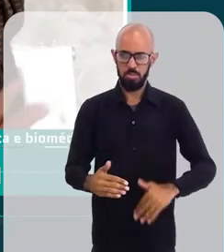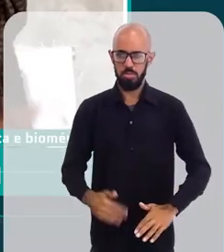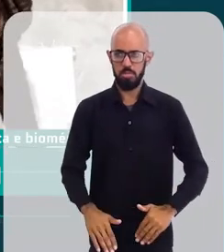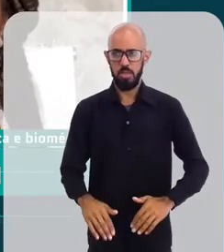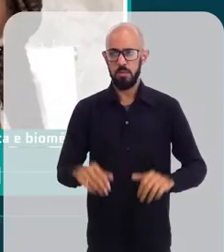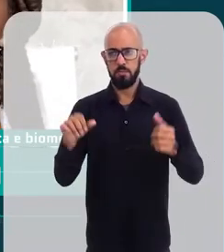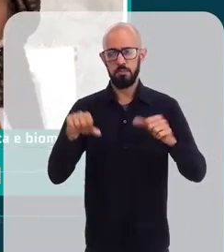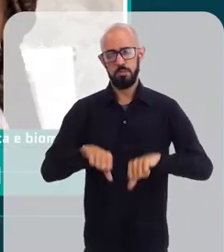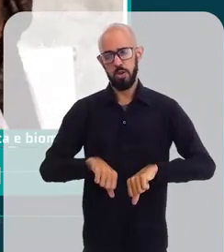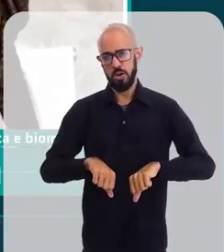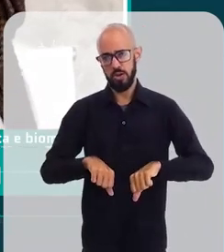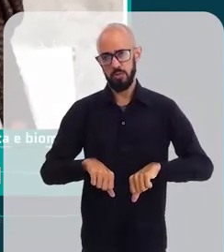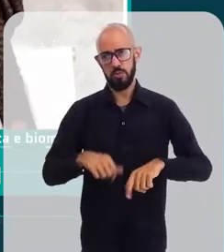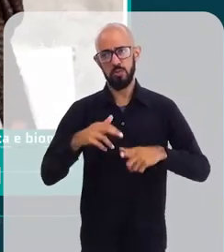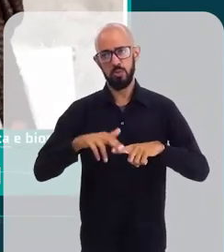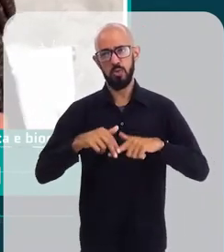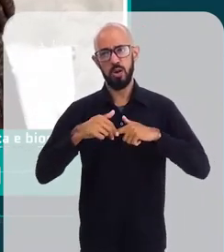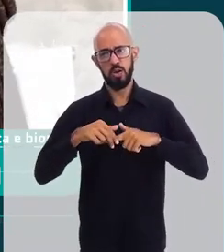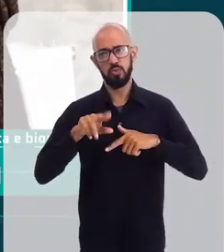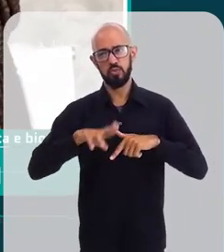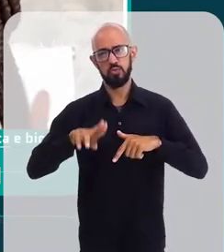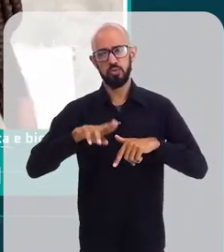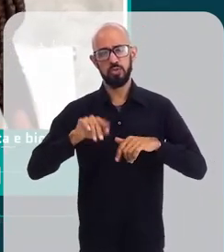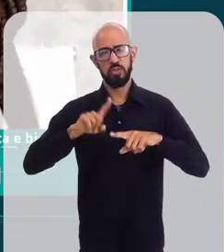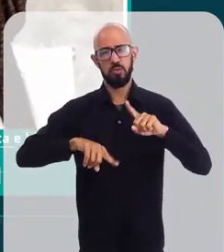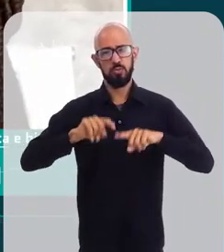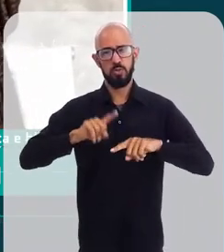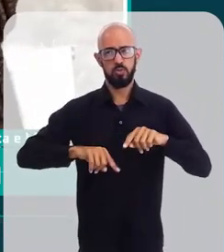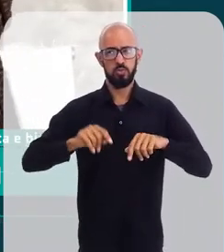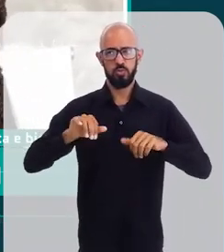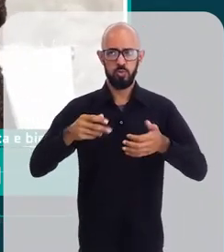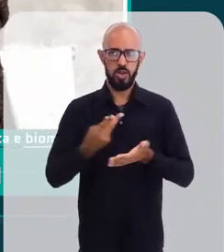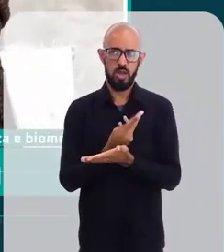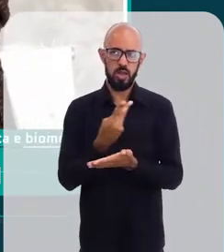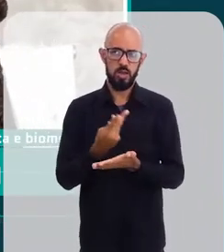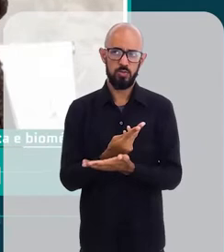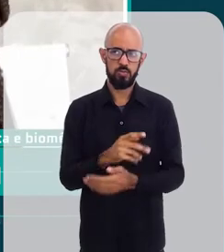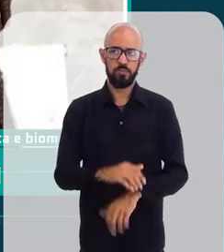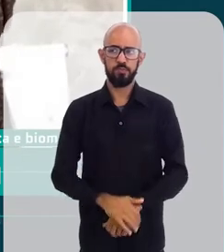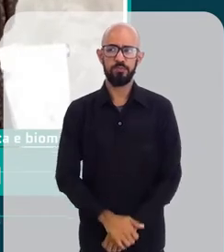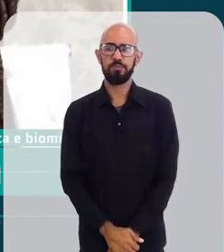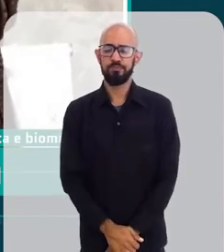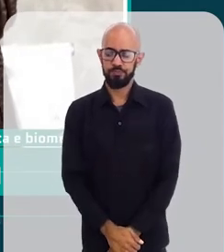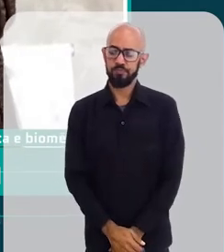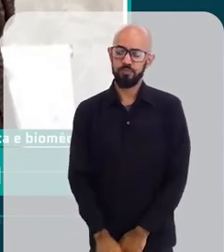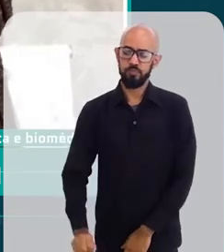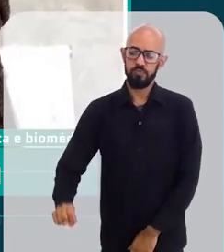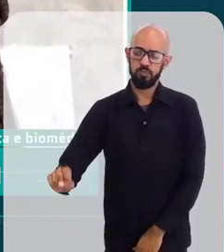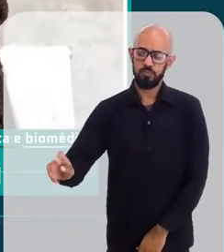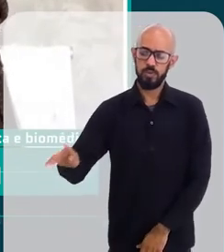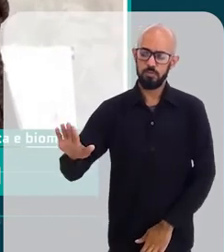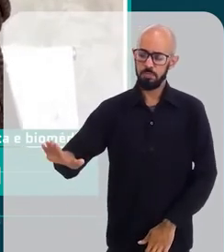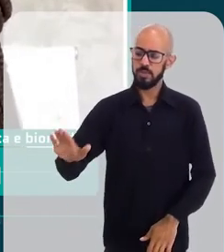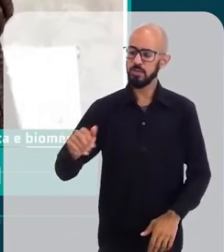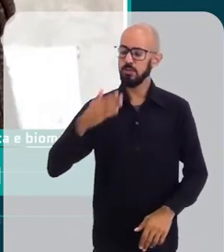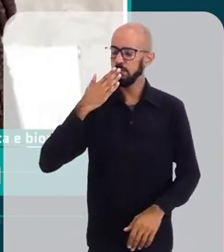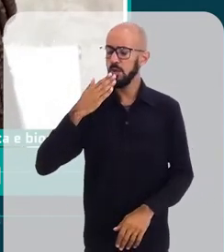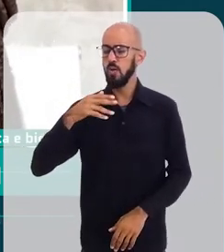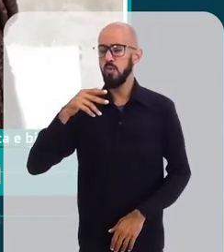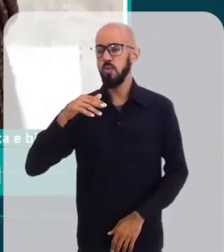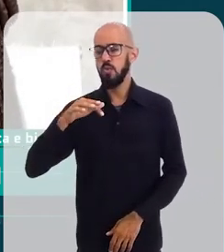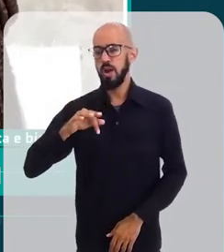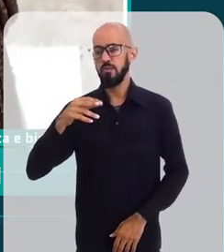utilizar uma veiculação, uma composição correta para o meu tipo de pele. Agora, qual o fator de